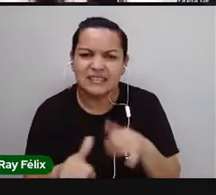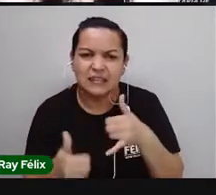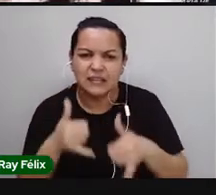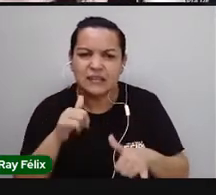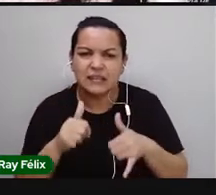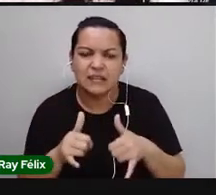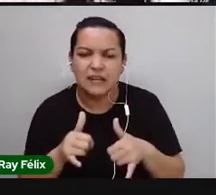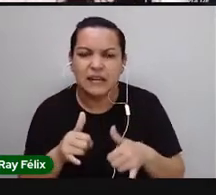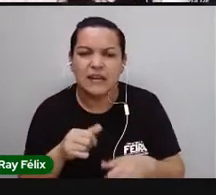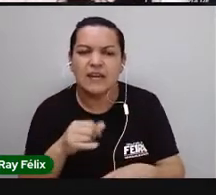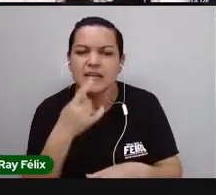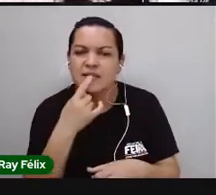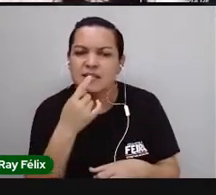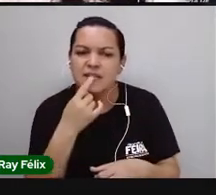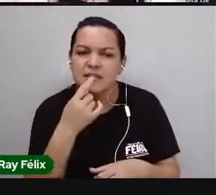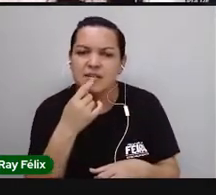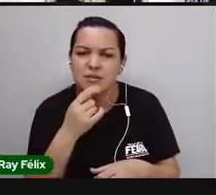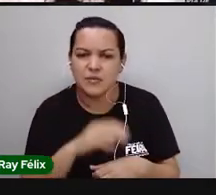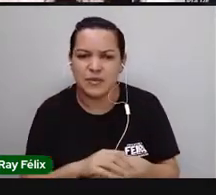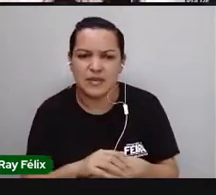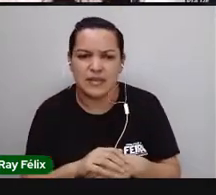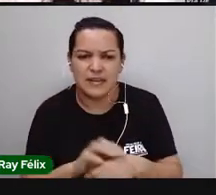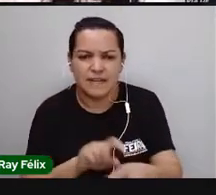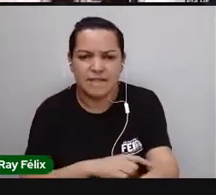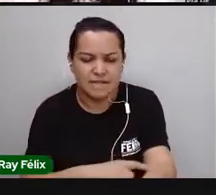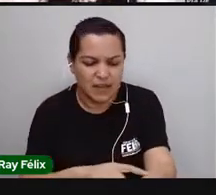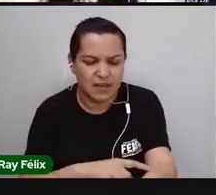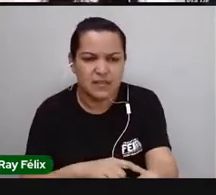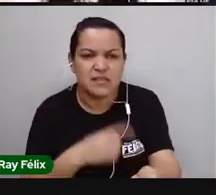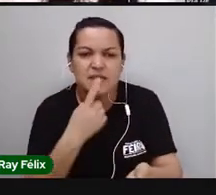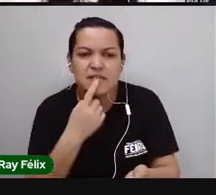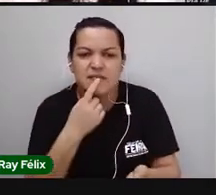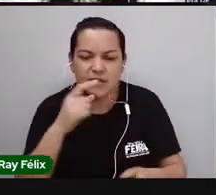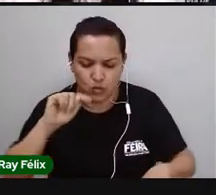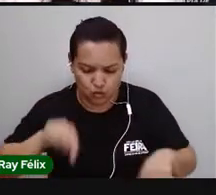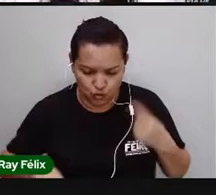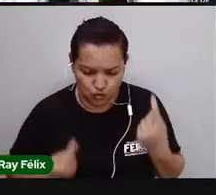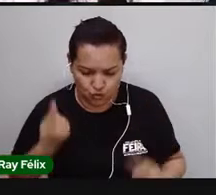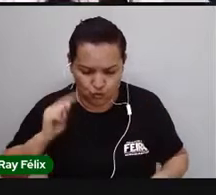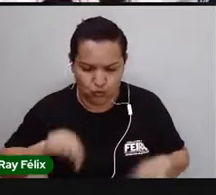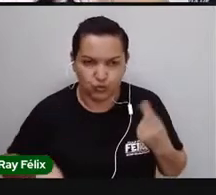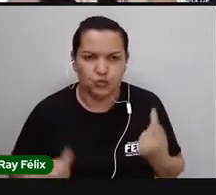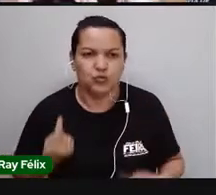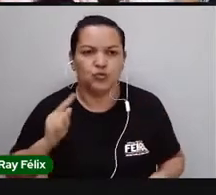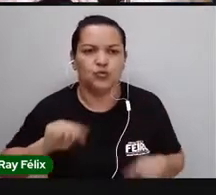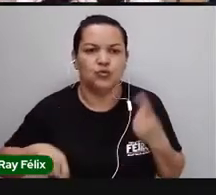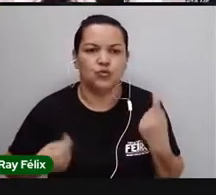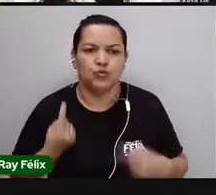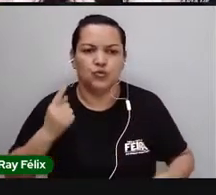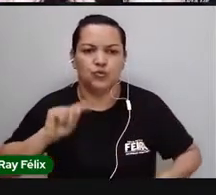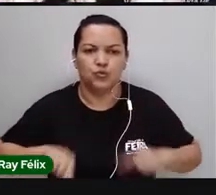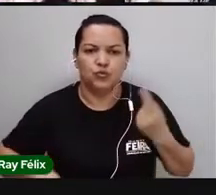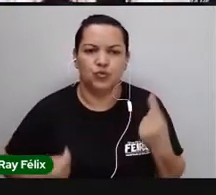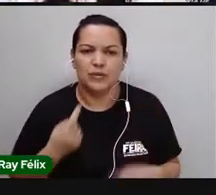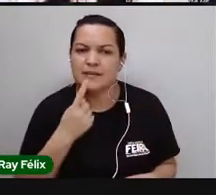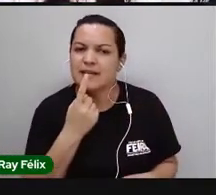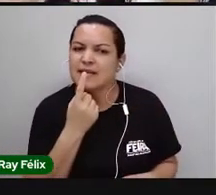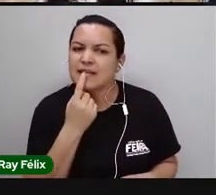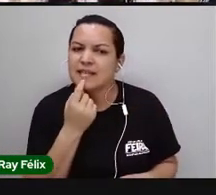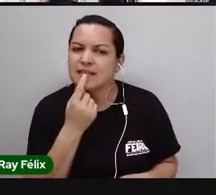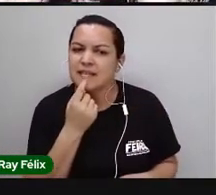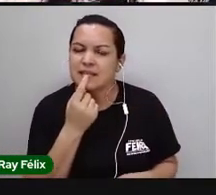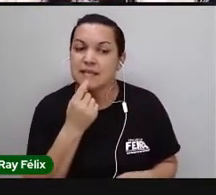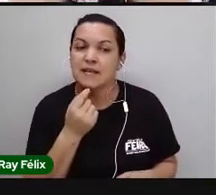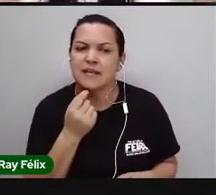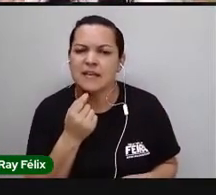veias, os vasos linfáticos. Então, todo o nosso corpo é irrigado de sangue. Por quê?